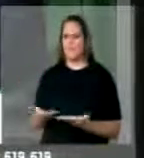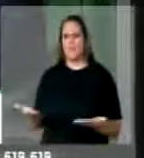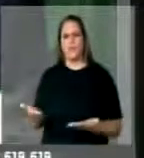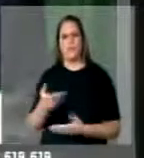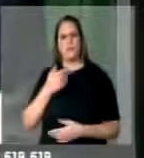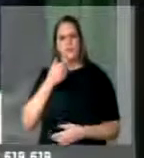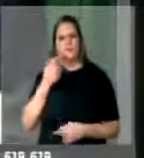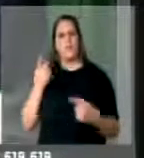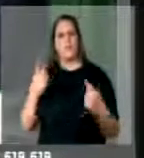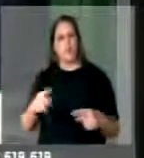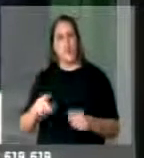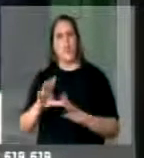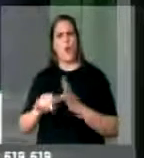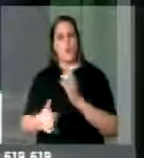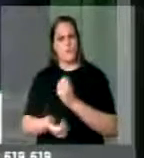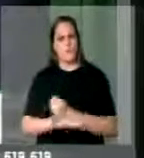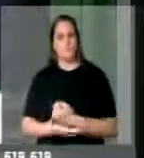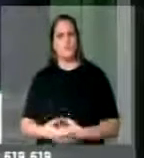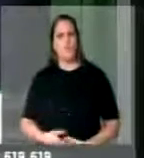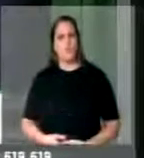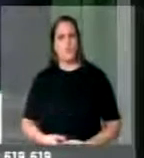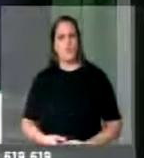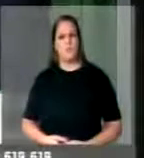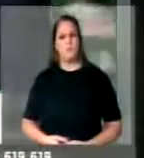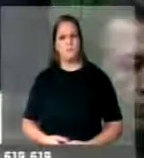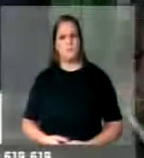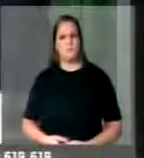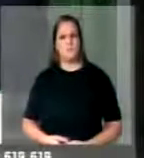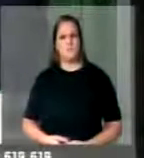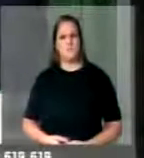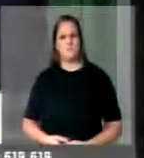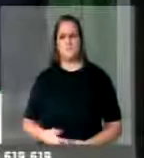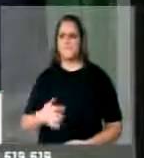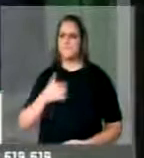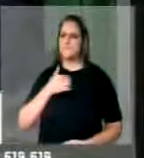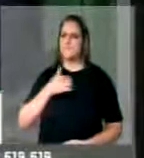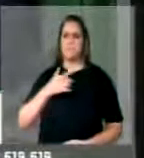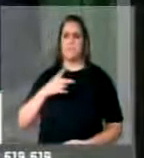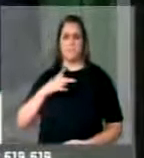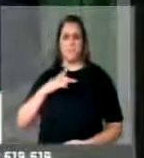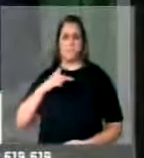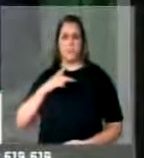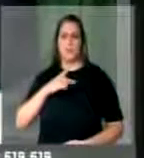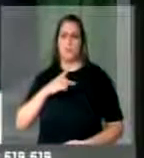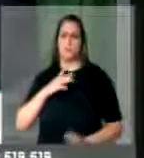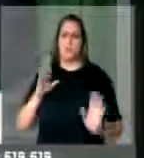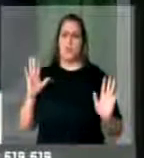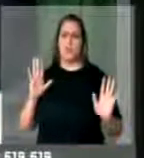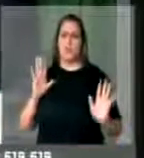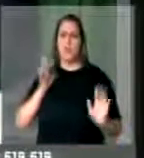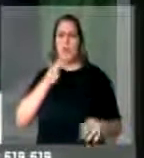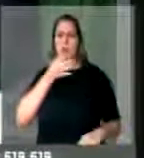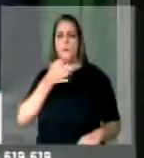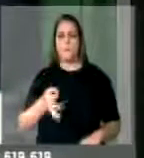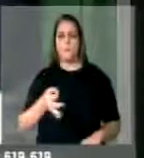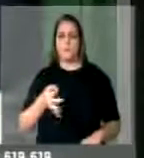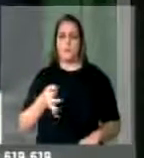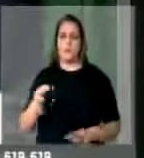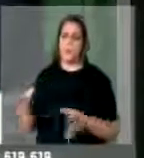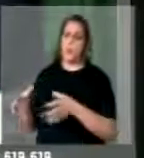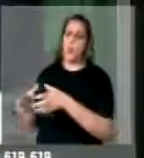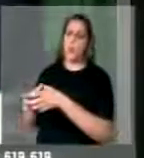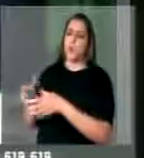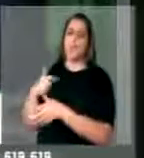contra a corrupção. Nós tivemos, eu não falo aqui pelo meu partido, estou falando por mim, que sou do PSDB.